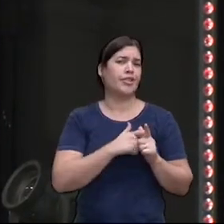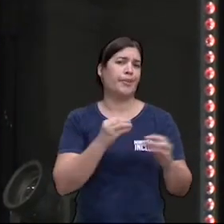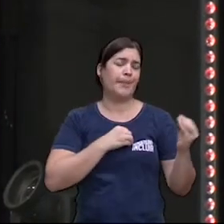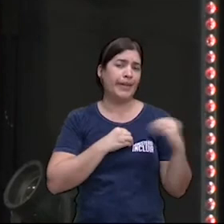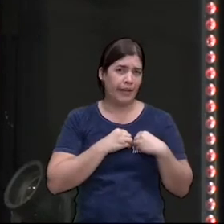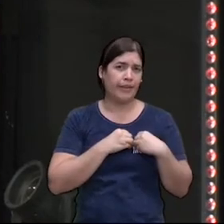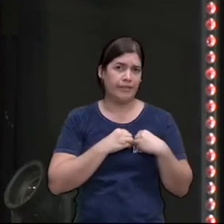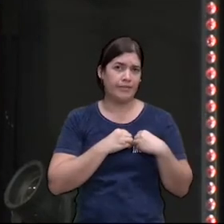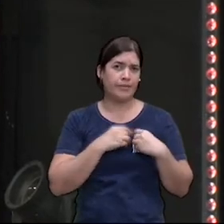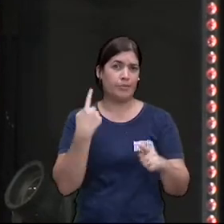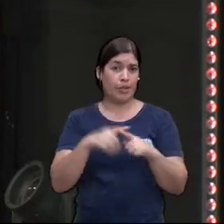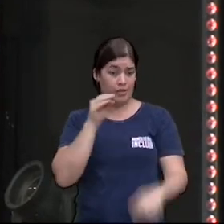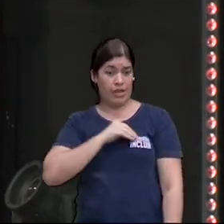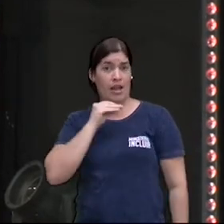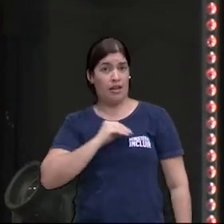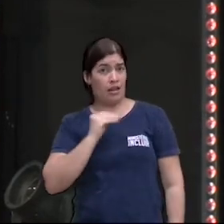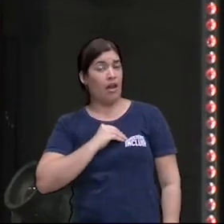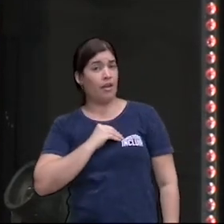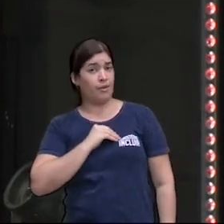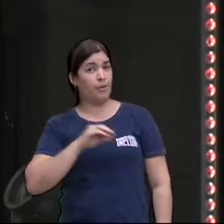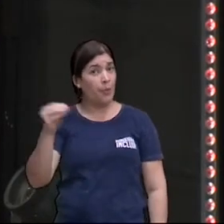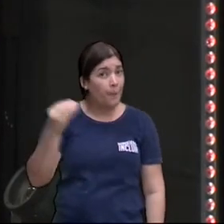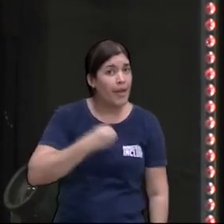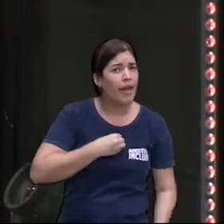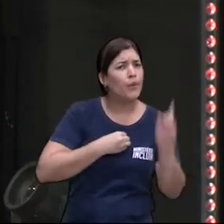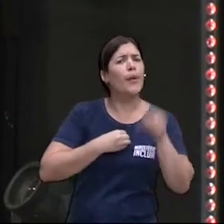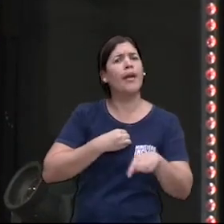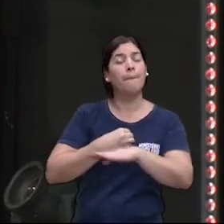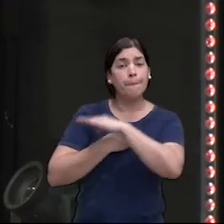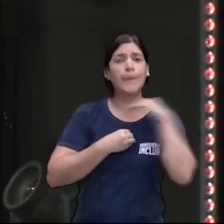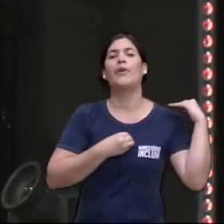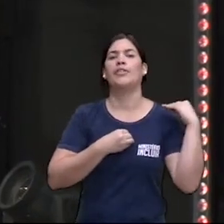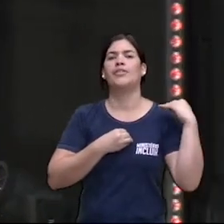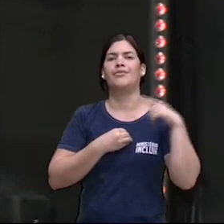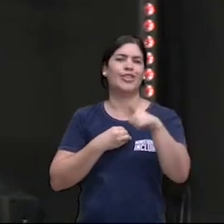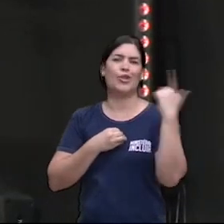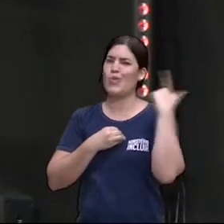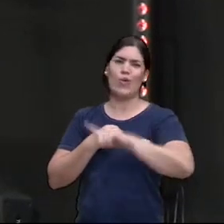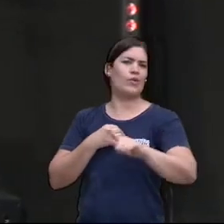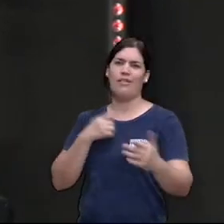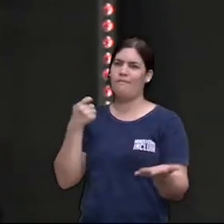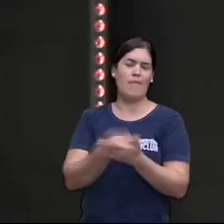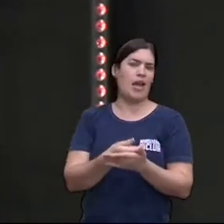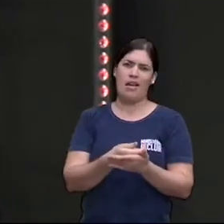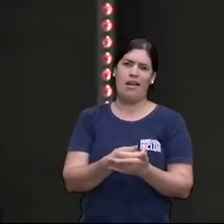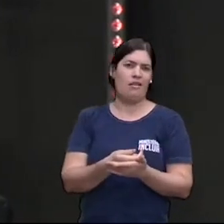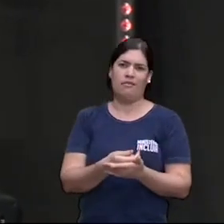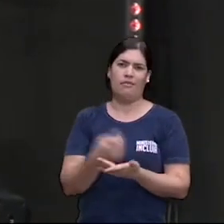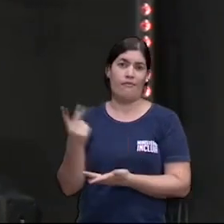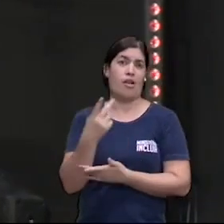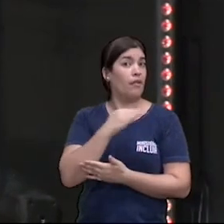porque o salário do pecado é a morte você não tem como pagar o salário da morte o preço da morte